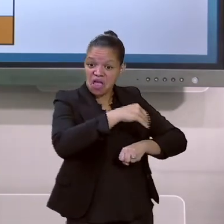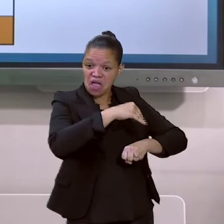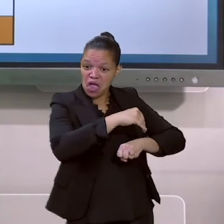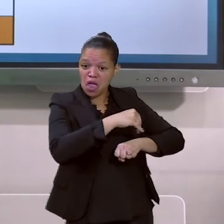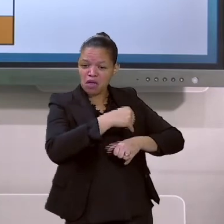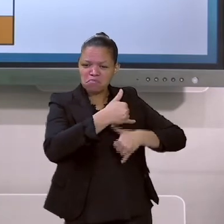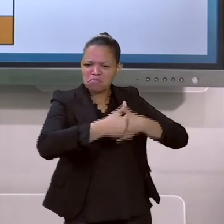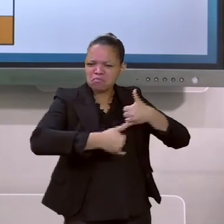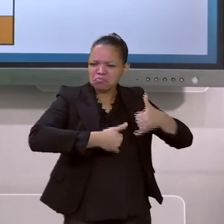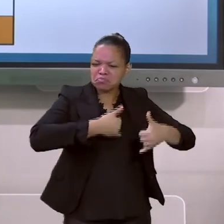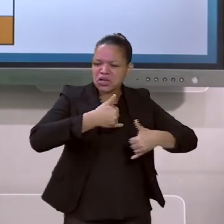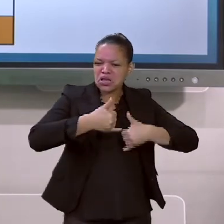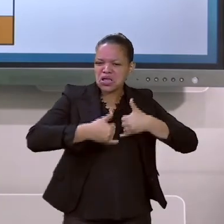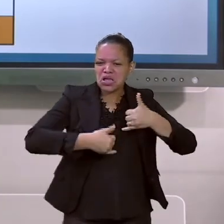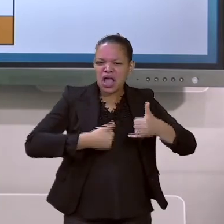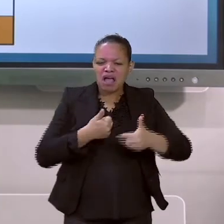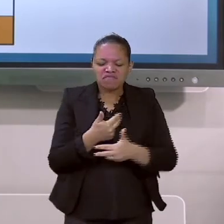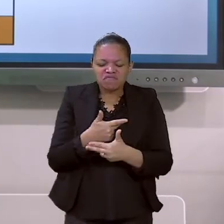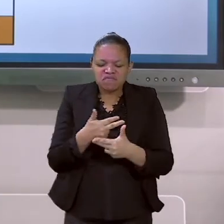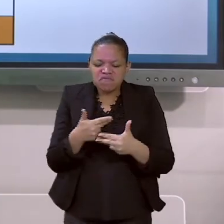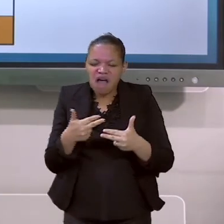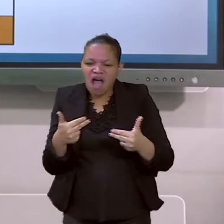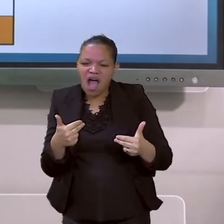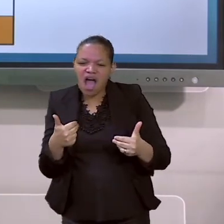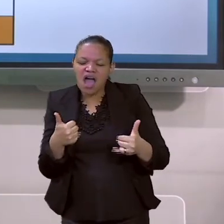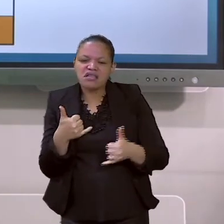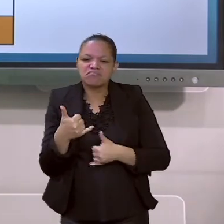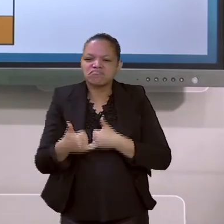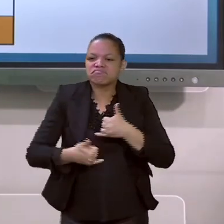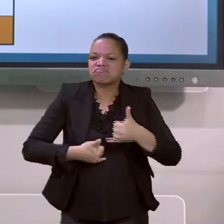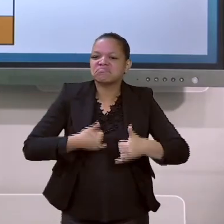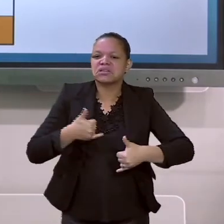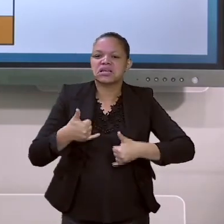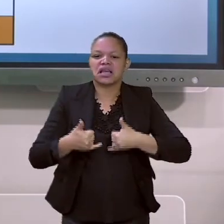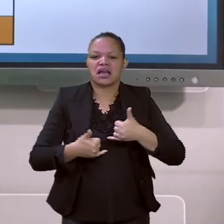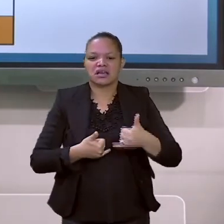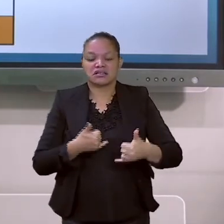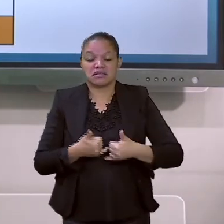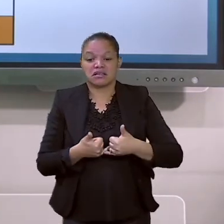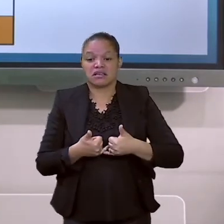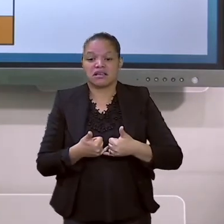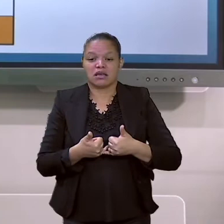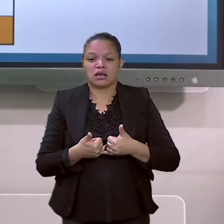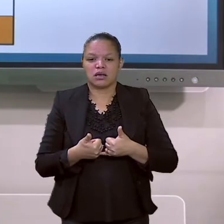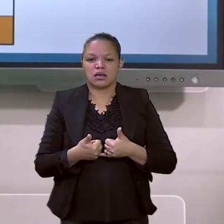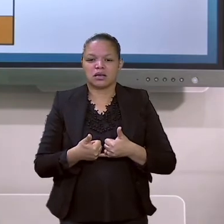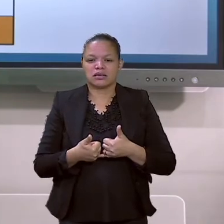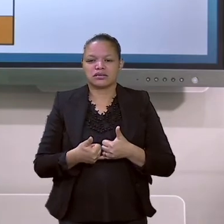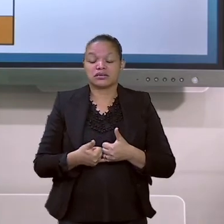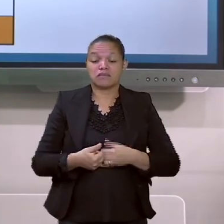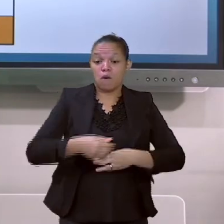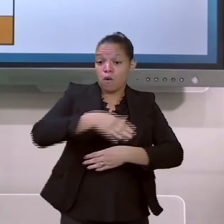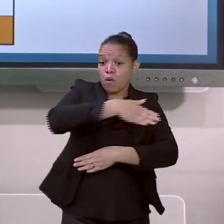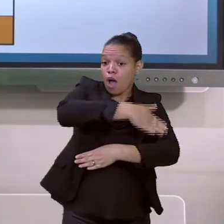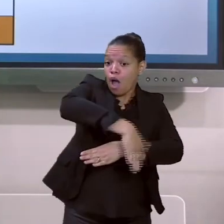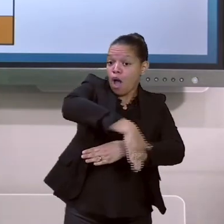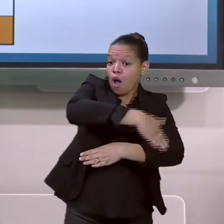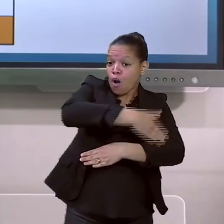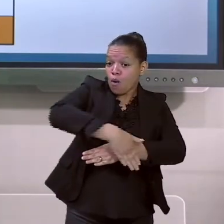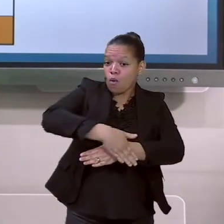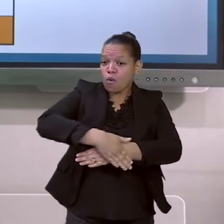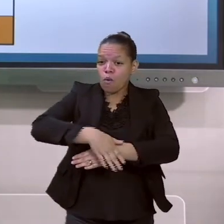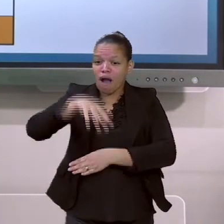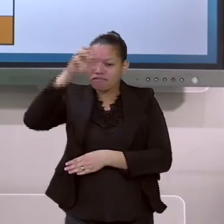de pique-esconde e de muitas outras coisas. Eu tenho muitas lembranças dessa rua. Foi a rua onde eu aprendi a andar de